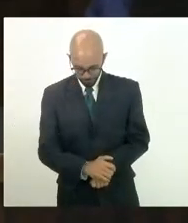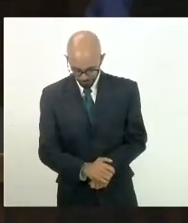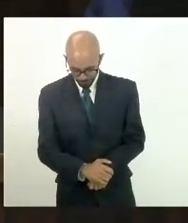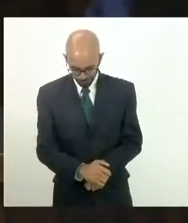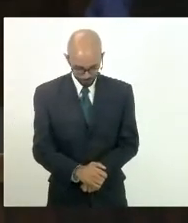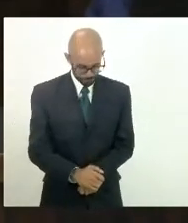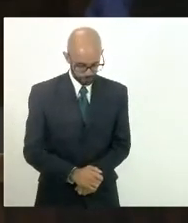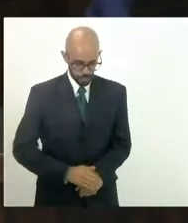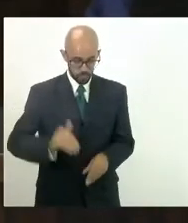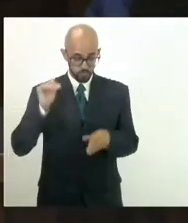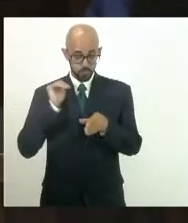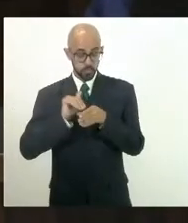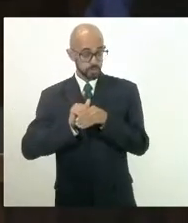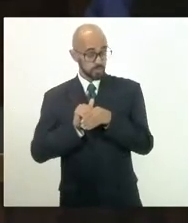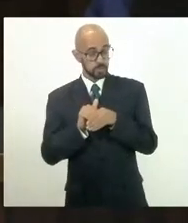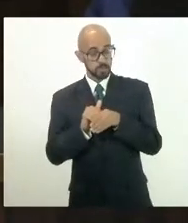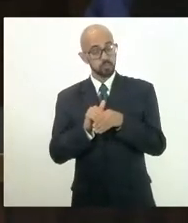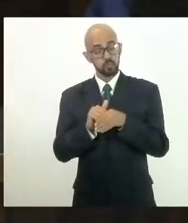em votação,